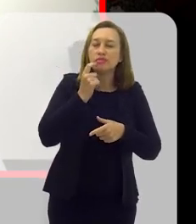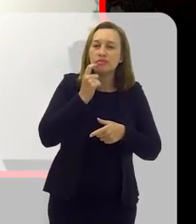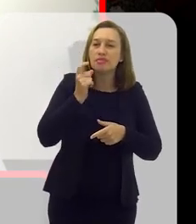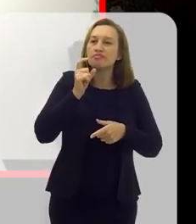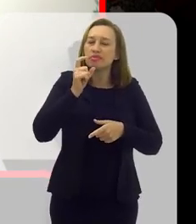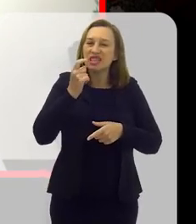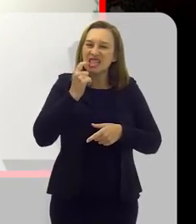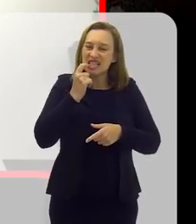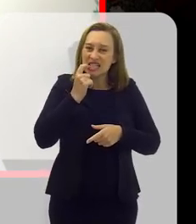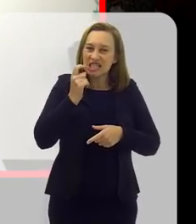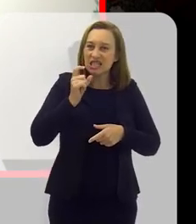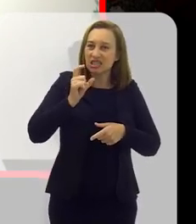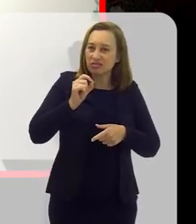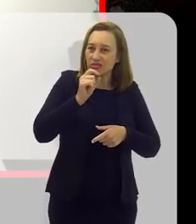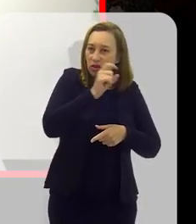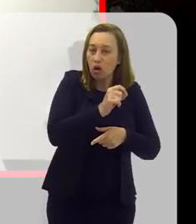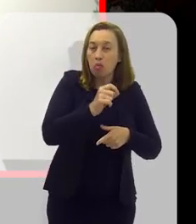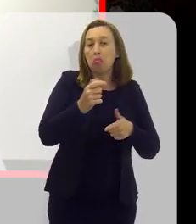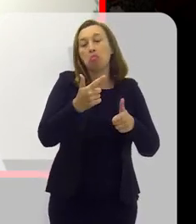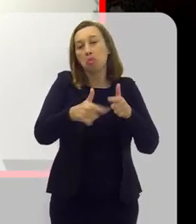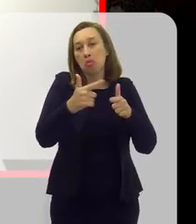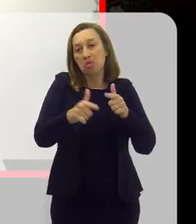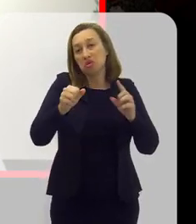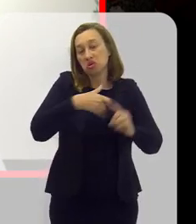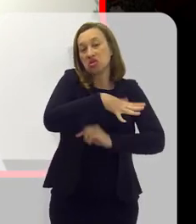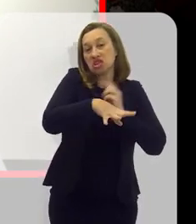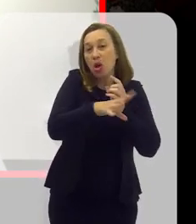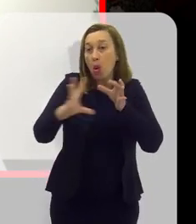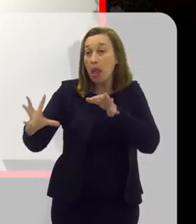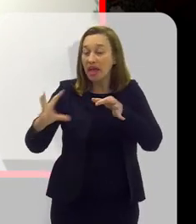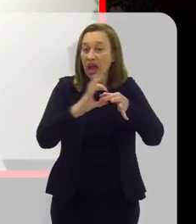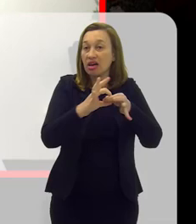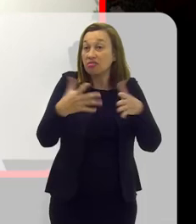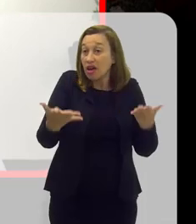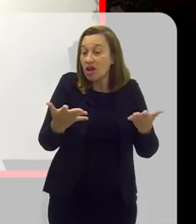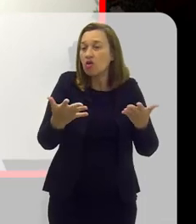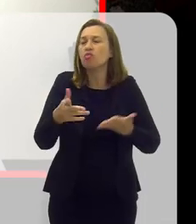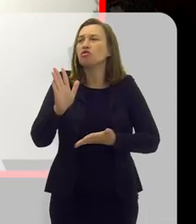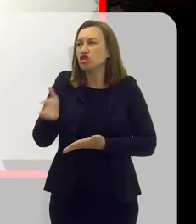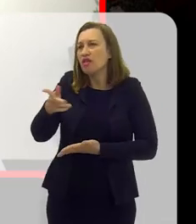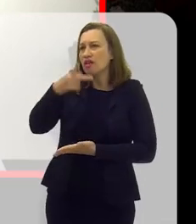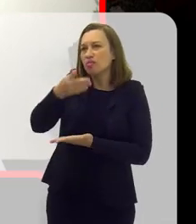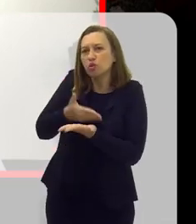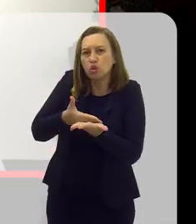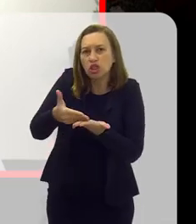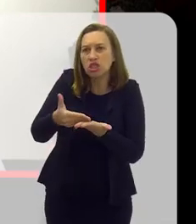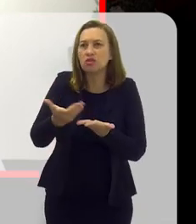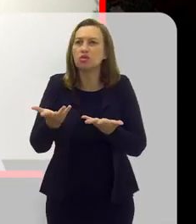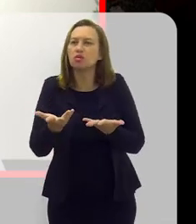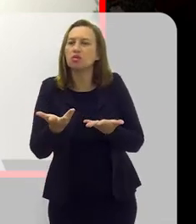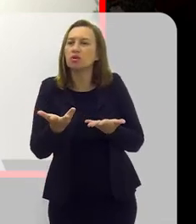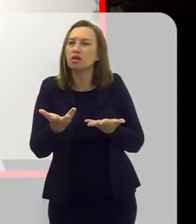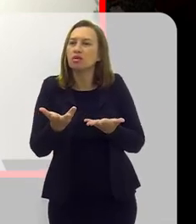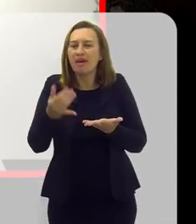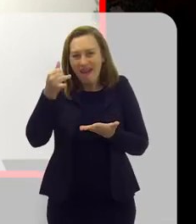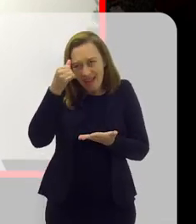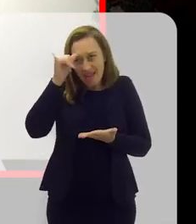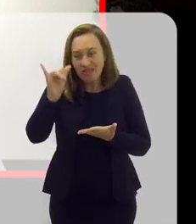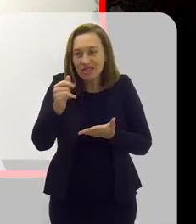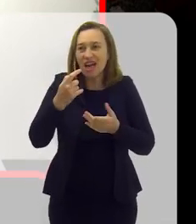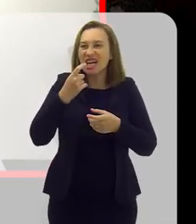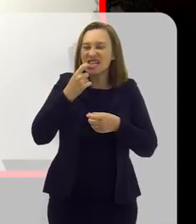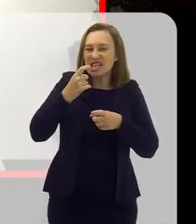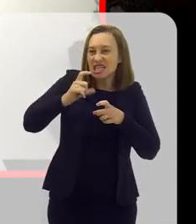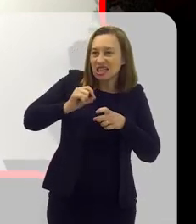social, vamos dizer assim, diretamente ligado ao social, porque como a gente falou no início, para se evitar a CARI